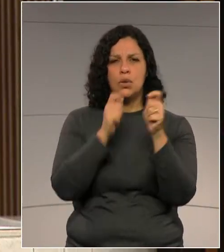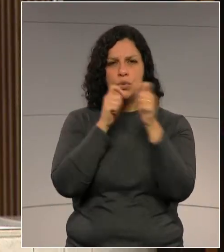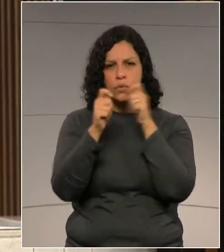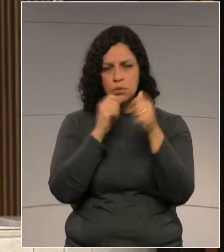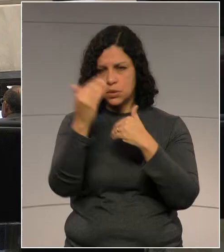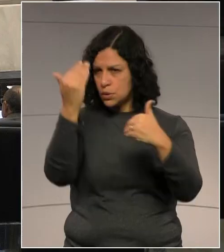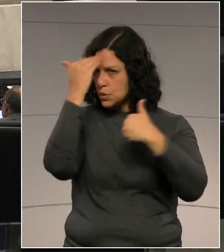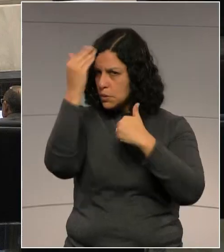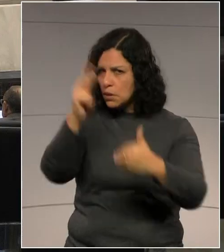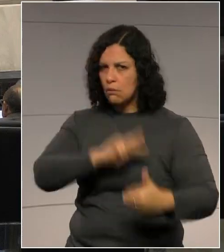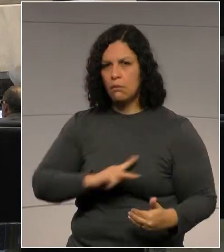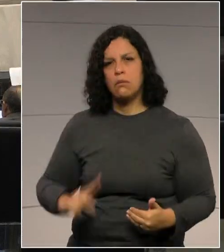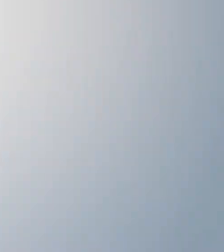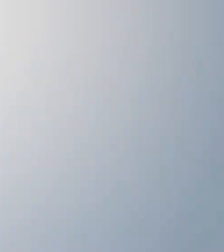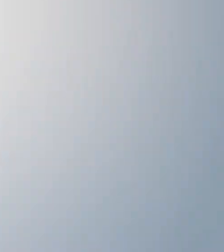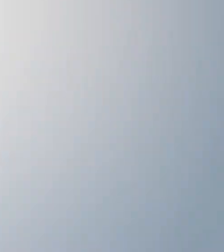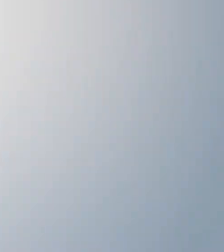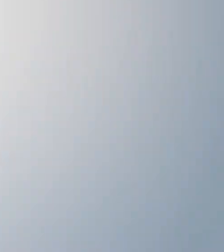obrigado, senhor presidente.